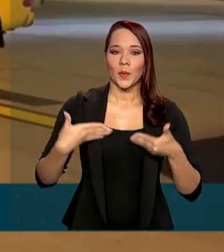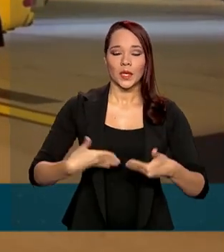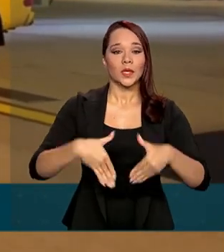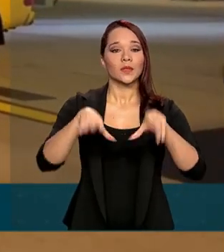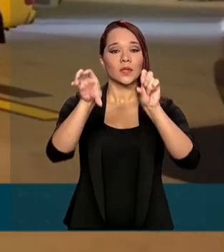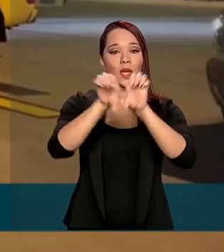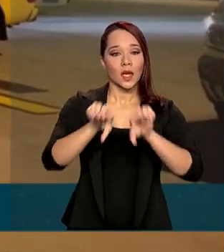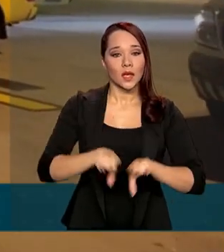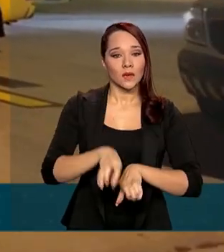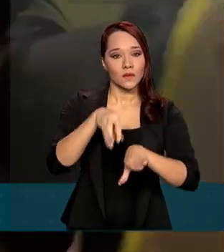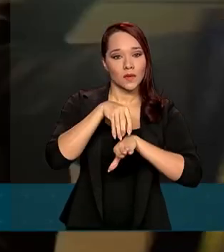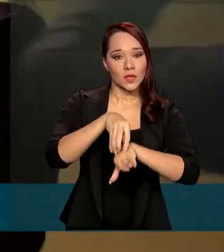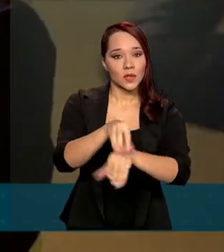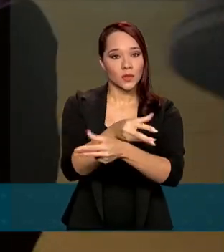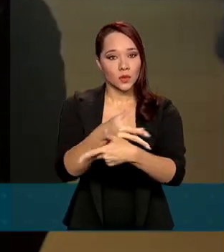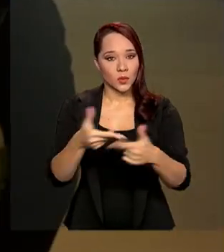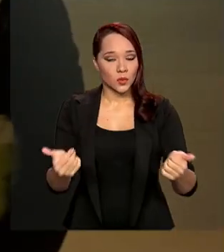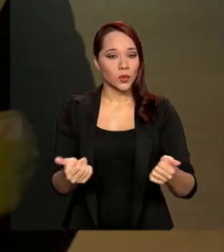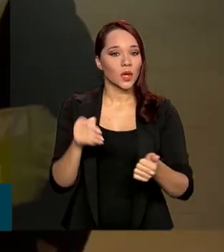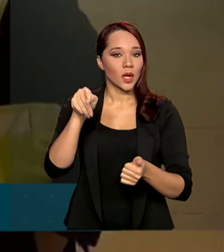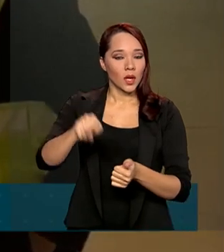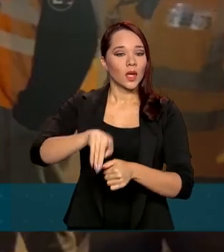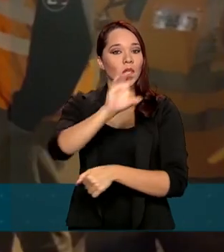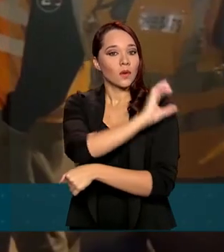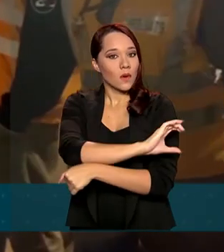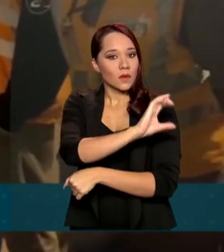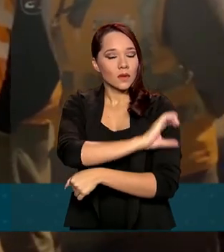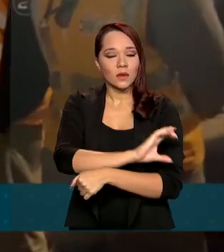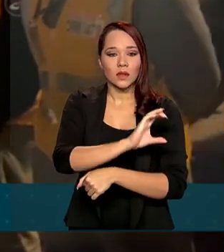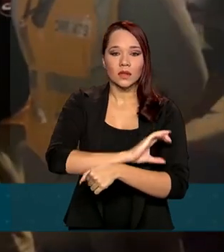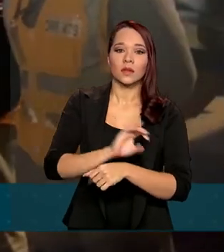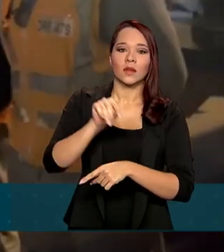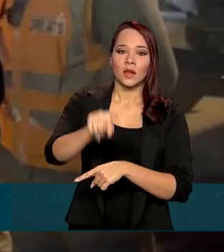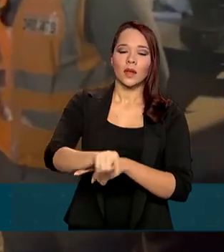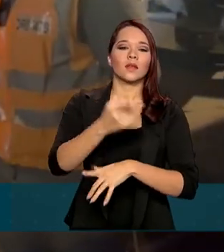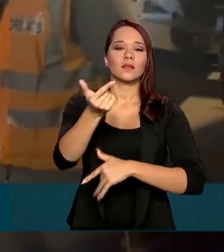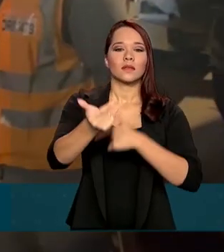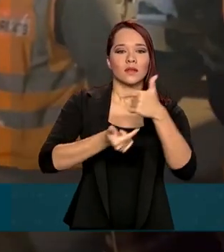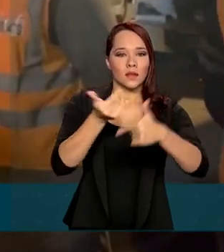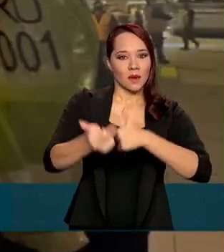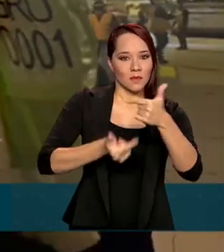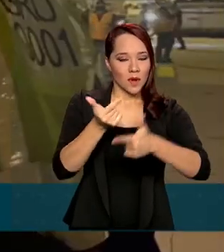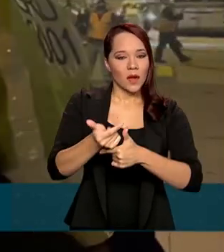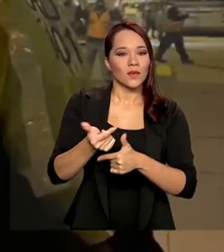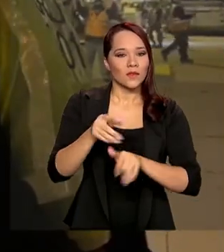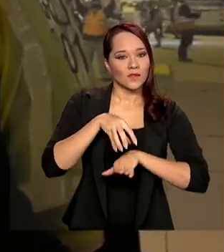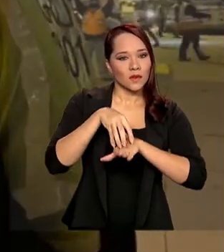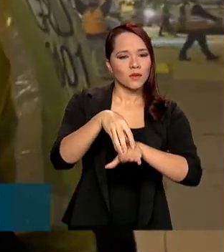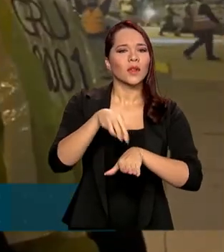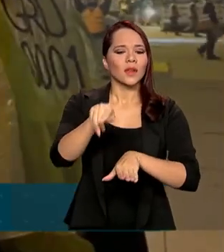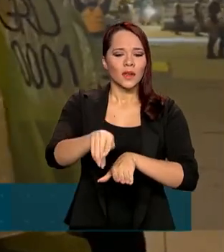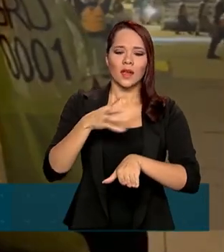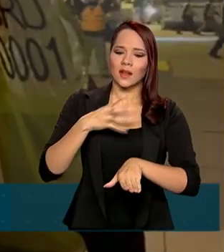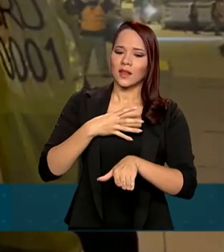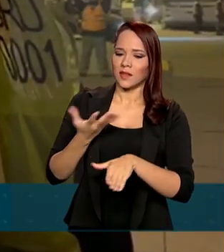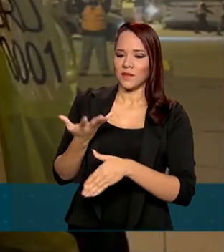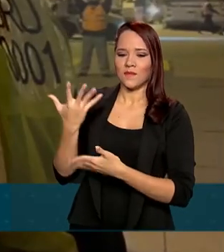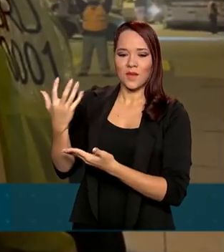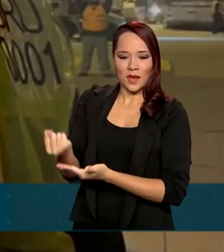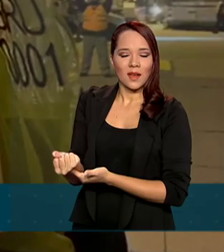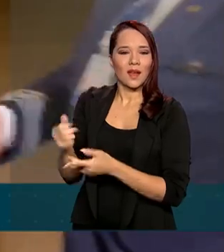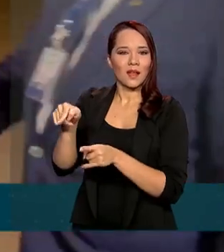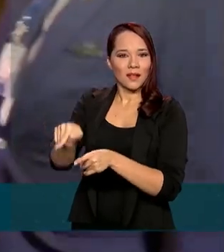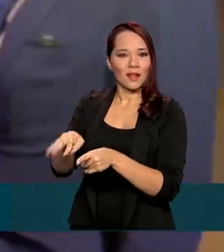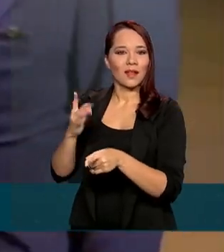Infraestrutura, Tarcísio de Freitas, que coordenou a mega operação de transporte, fez questão de receber a carga no